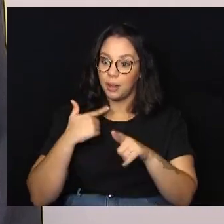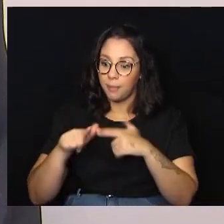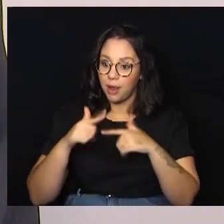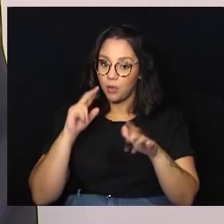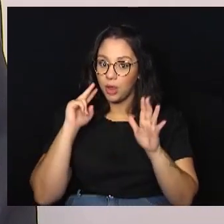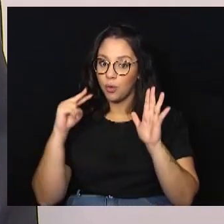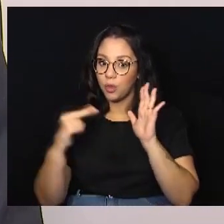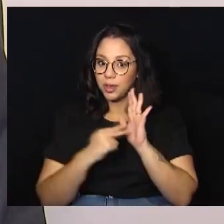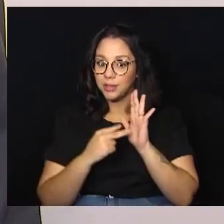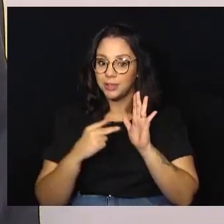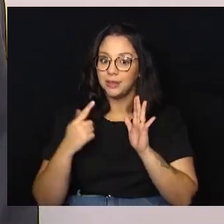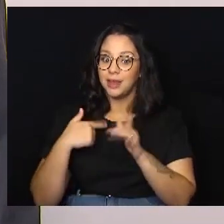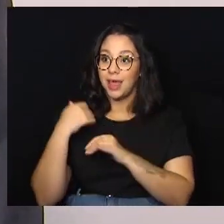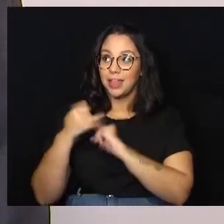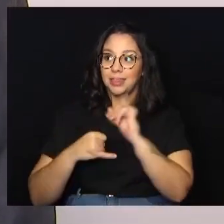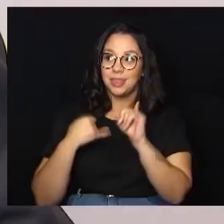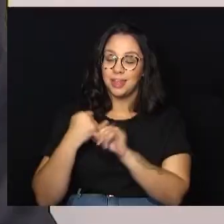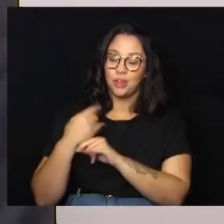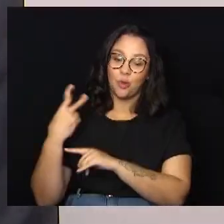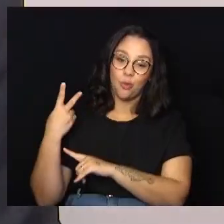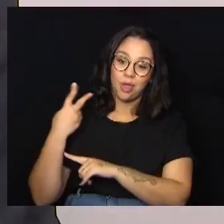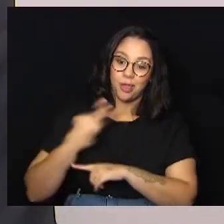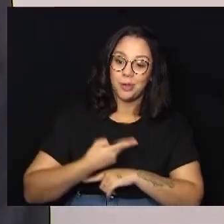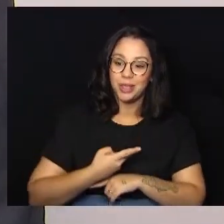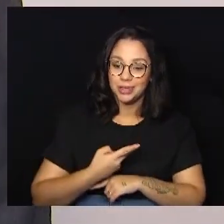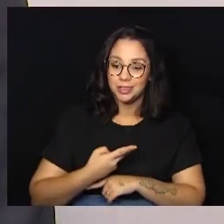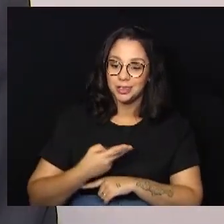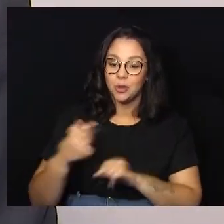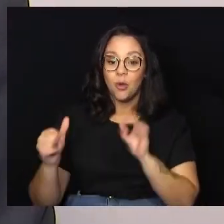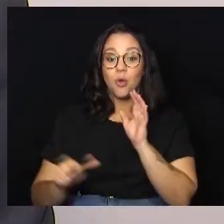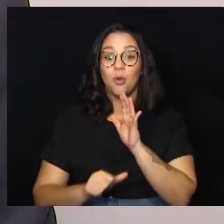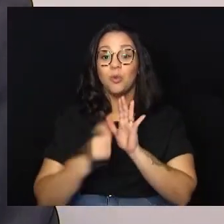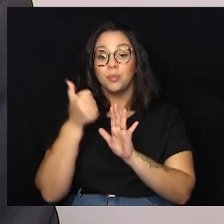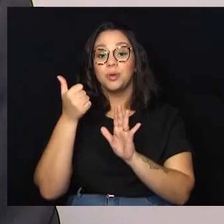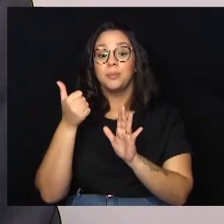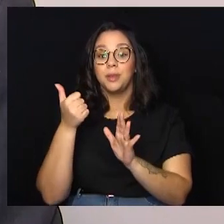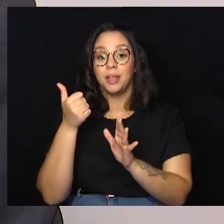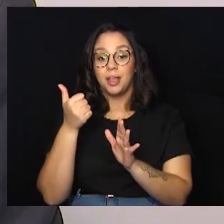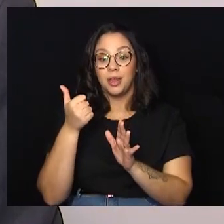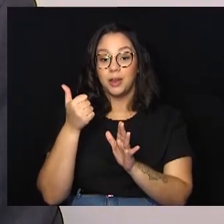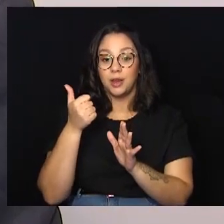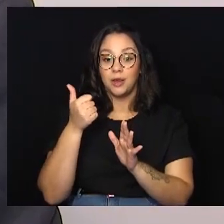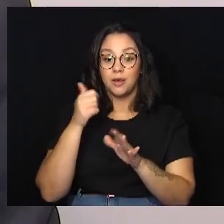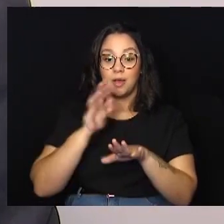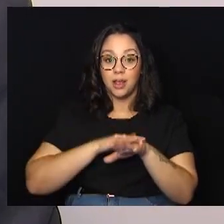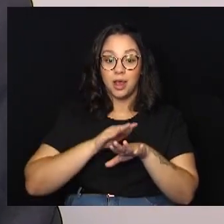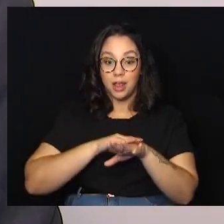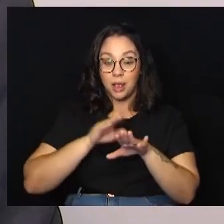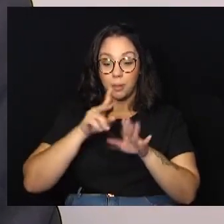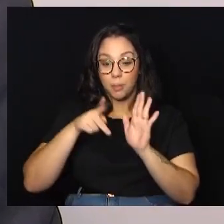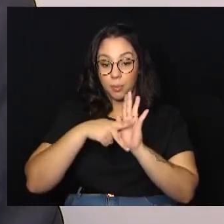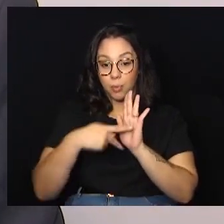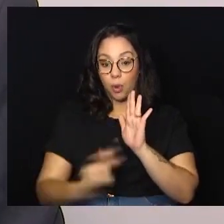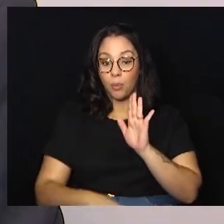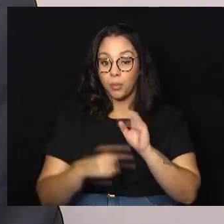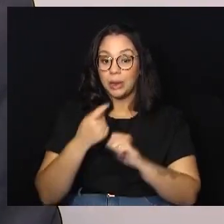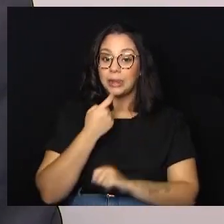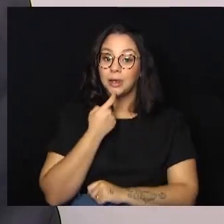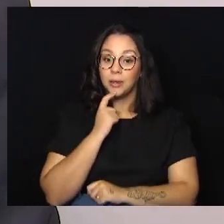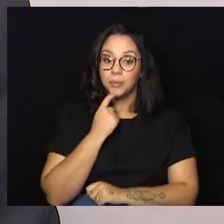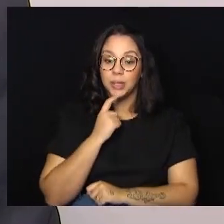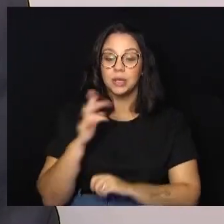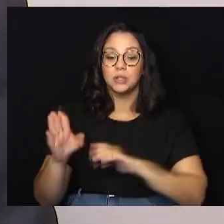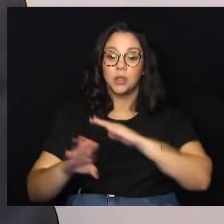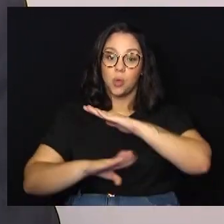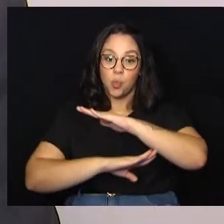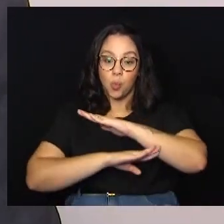reconhecido hoje até a nível internacional. Será o a ser realizado na cidade de Campinas, e